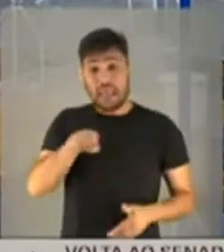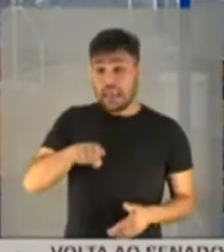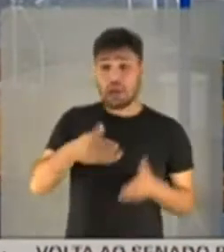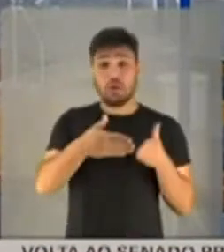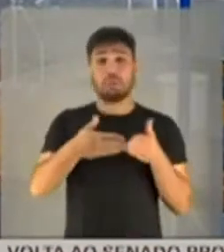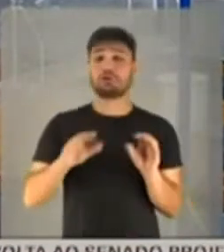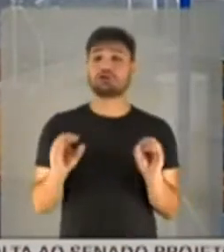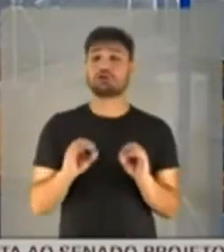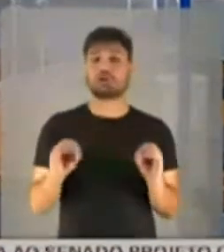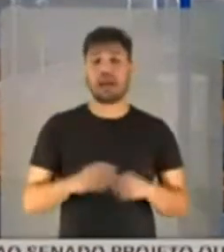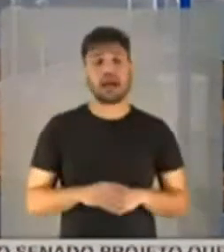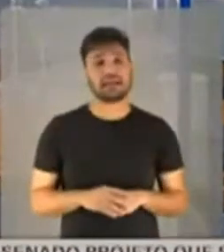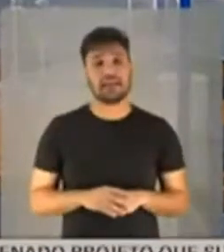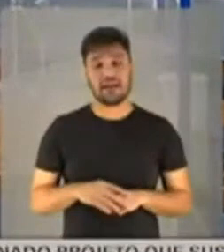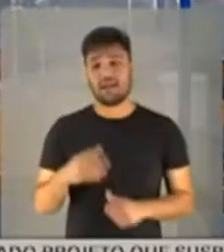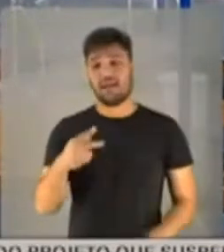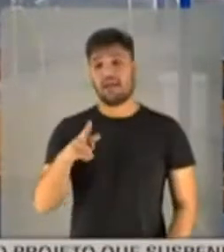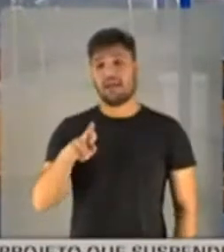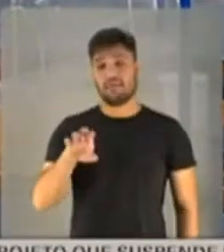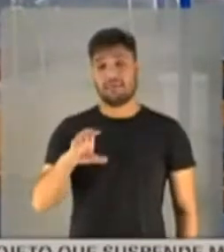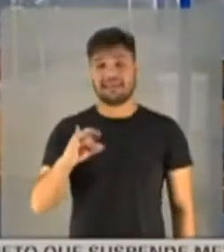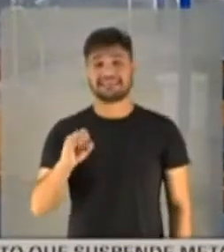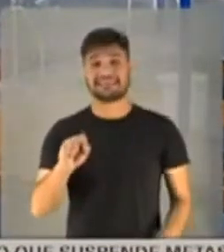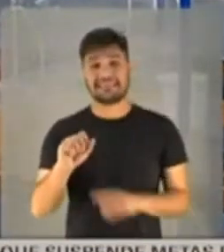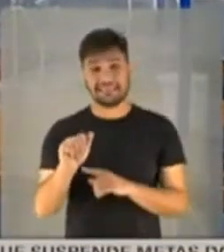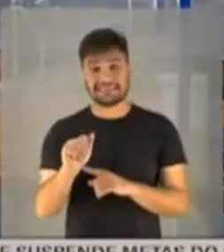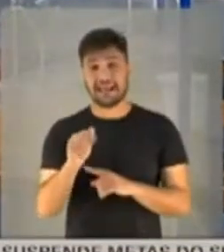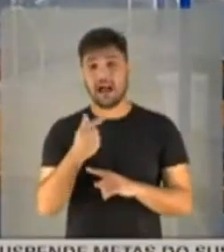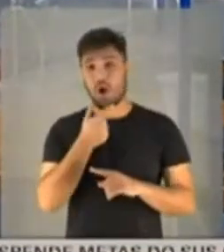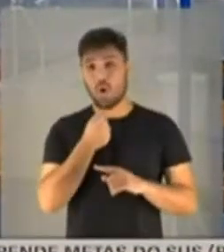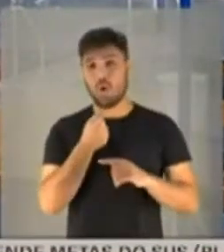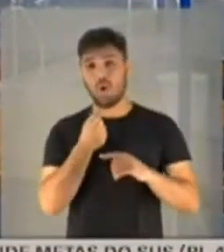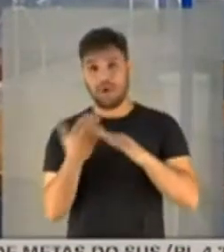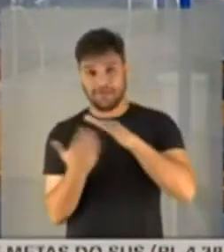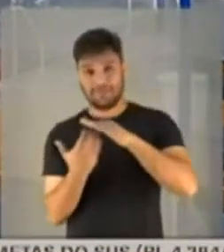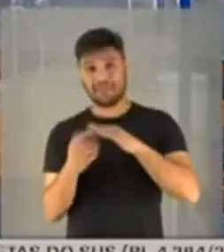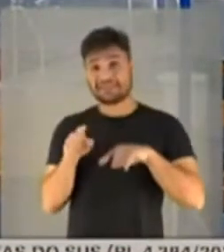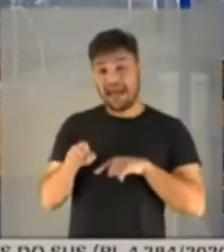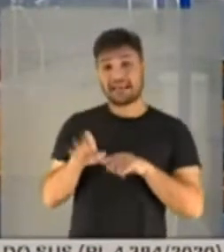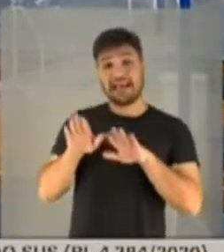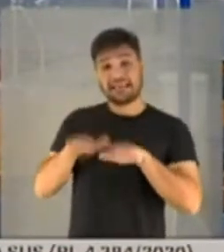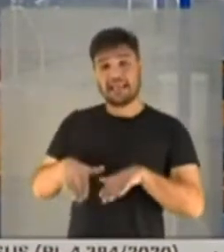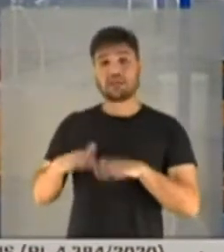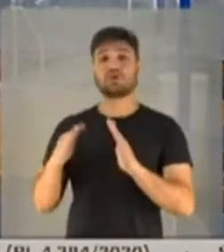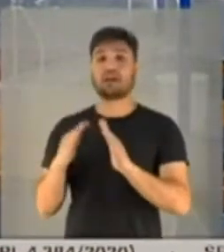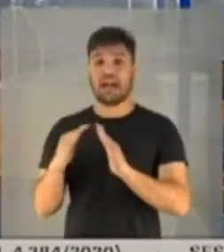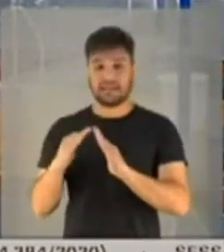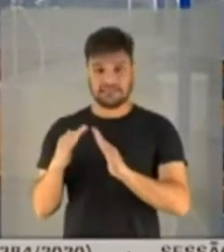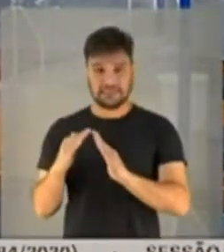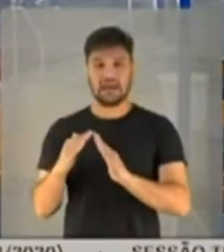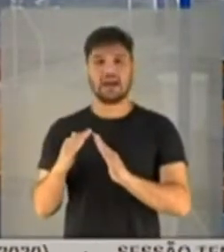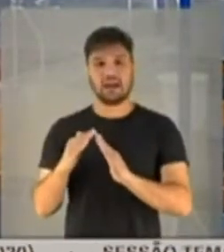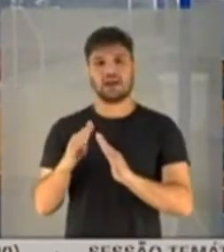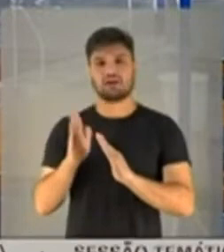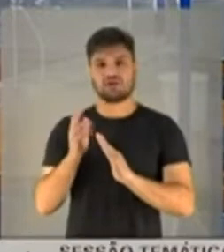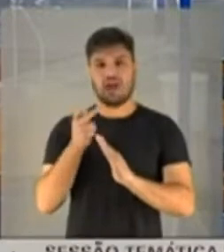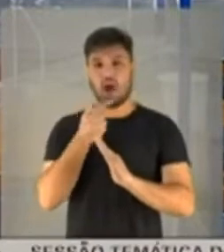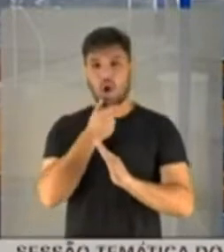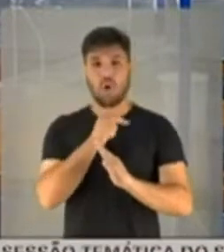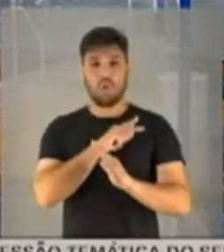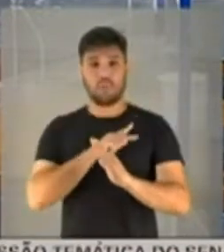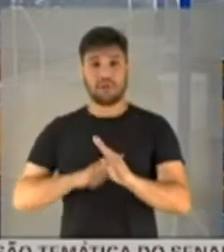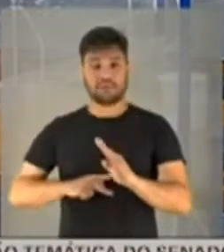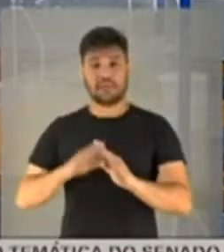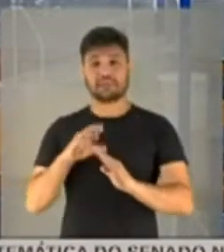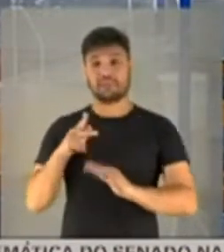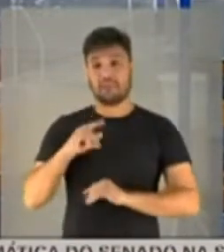que não, que a Precisa, o empresário está em confinamento, como foi informado ontem aqui pelo presidente